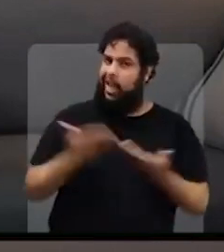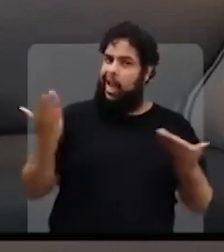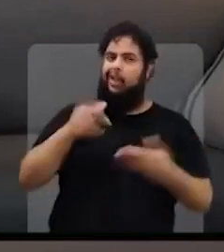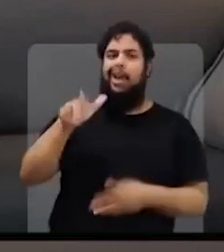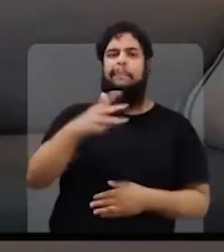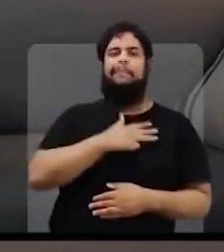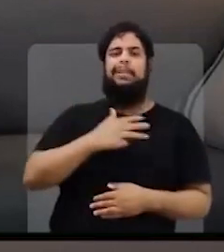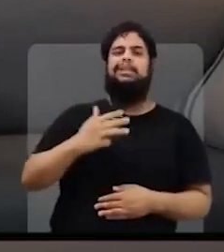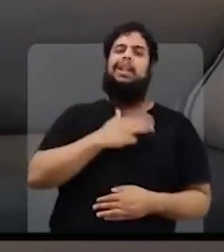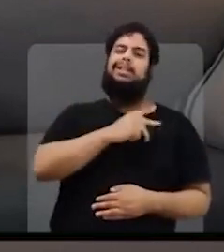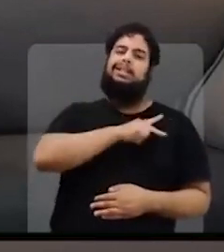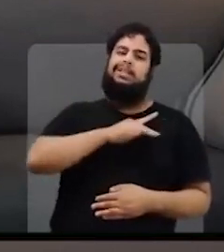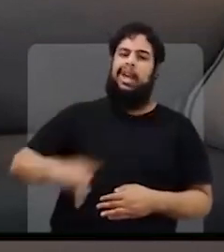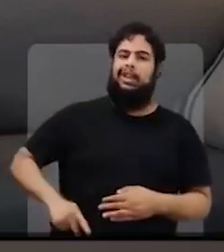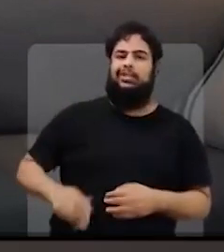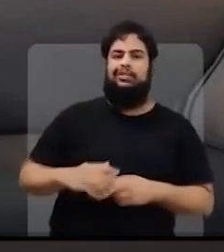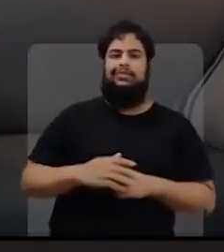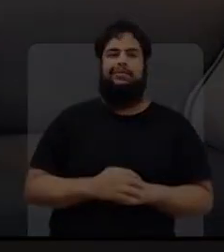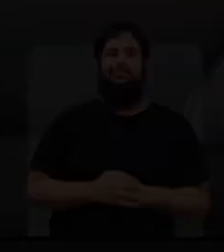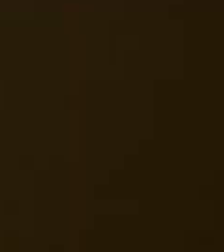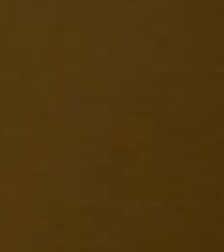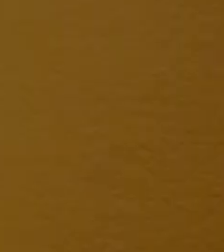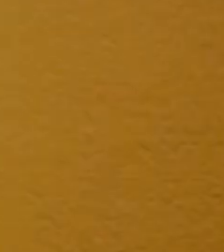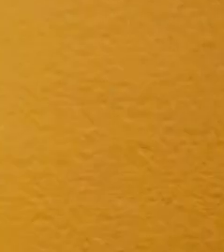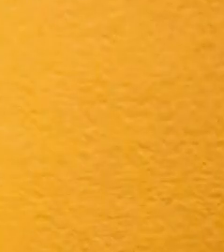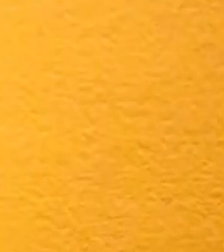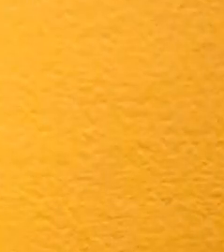fantasmas. Agora é Lula presidente.